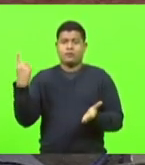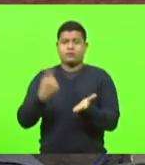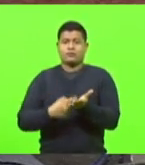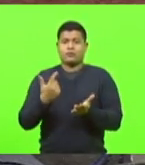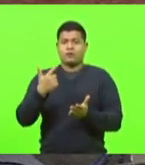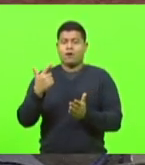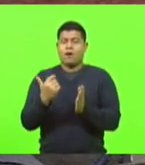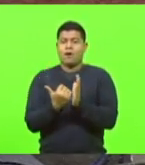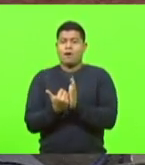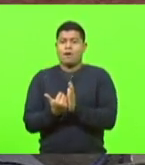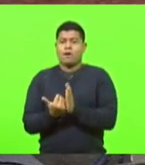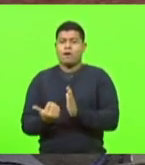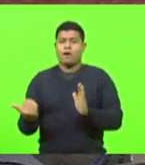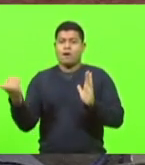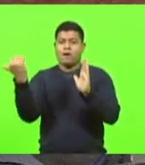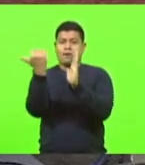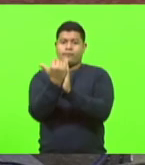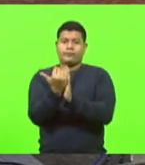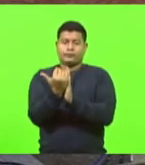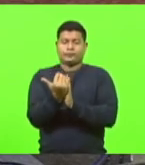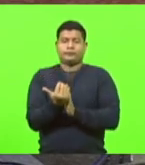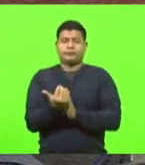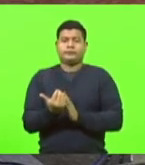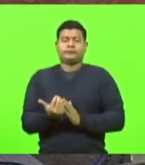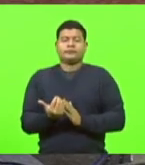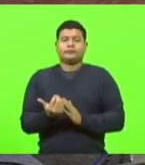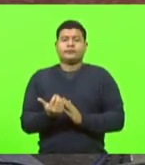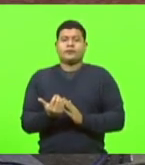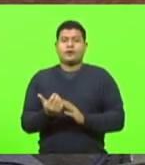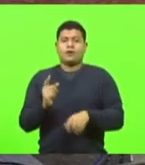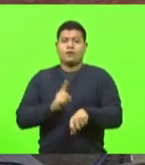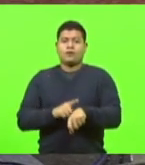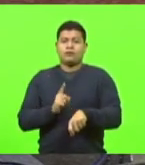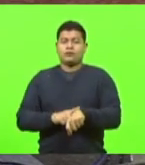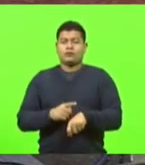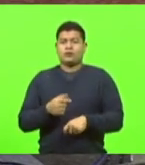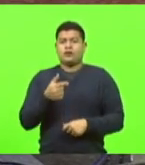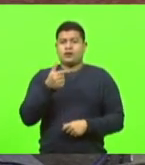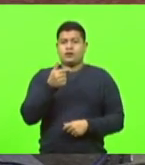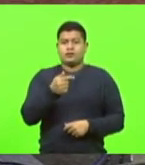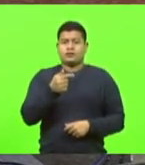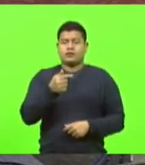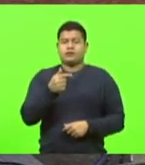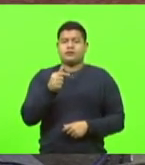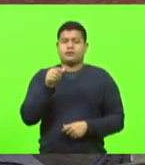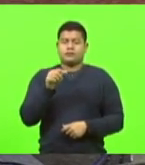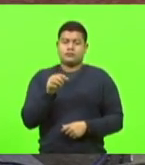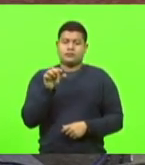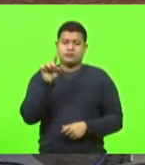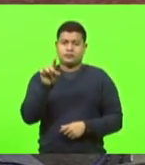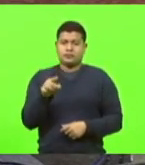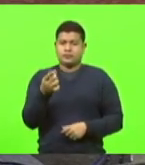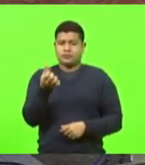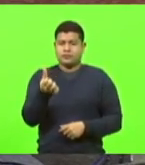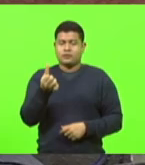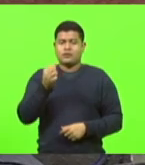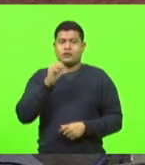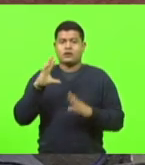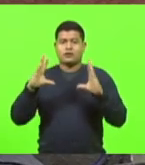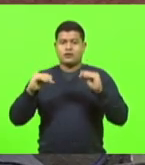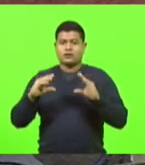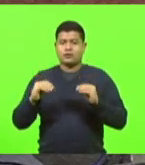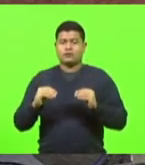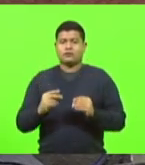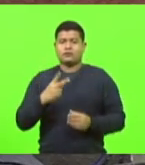outra ordinária, digo, extraordinária, para 19 horas e 6 minutos, para constar o segundo secretário que palavrou a presente